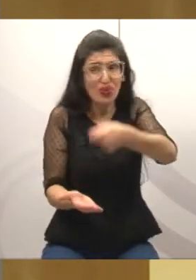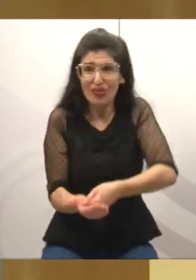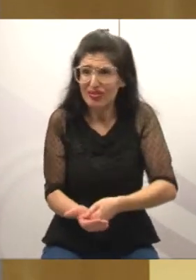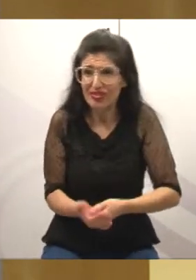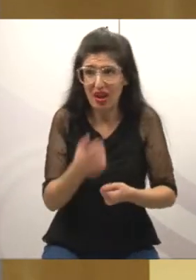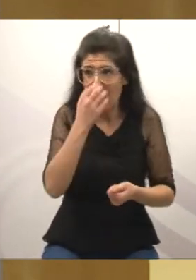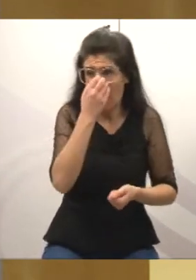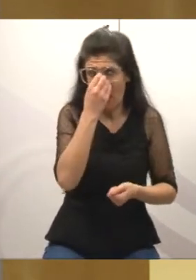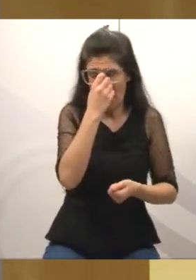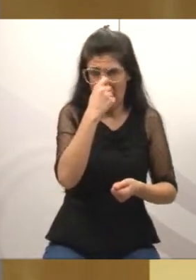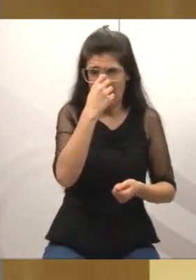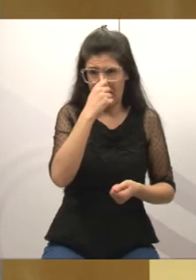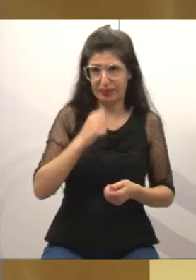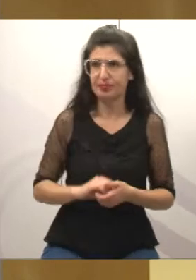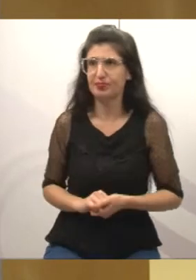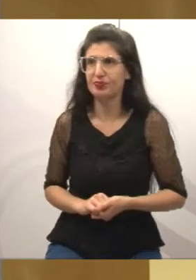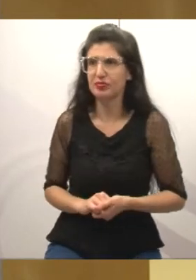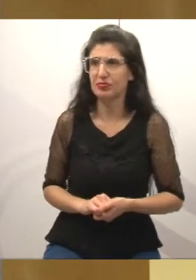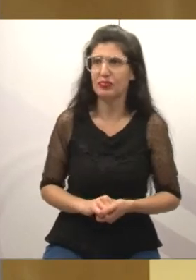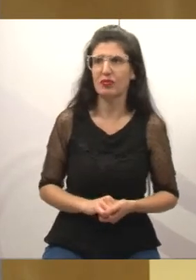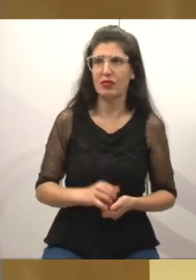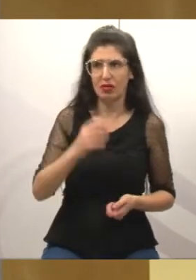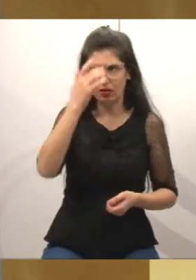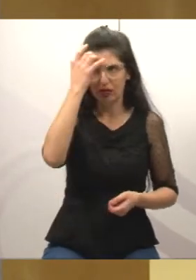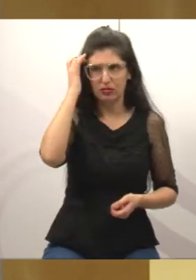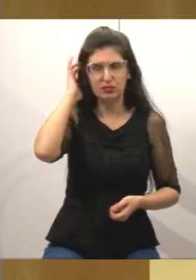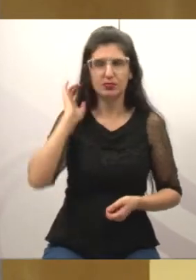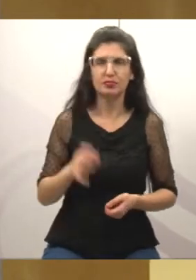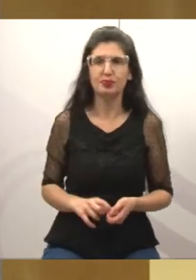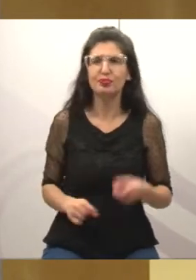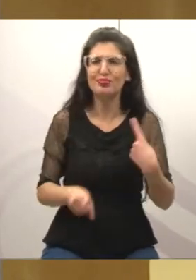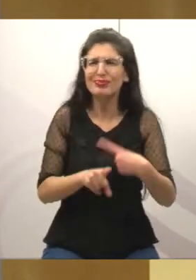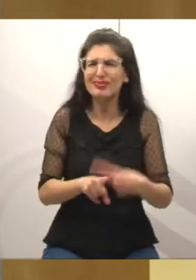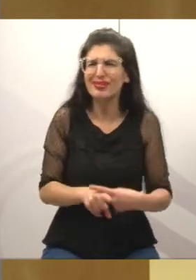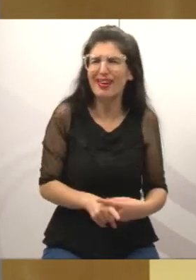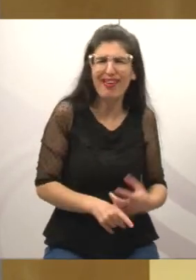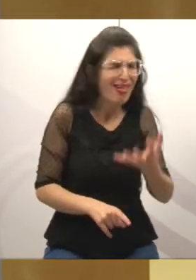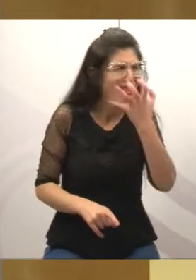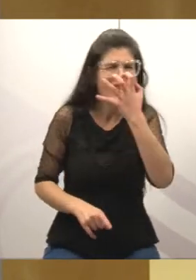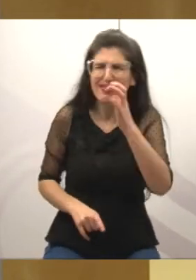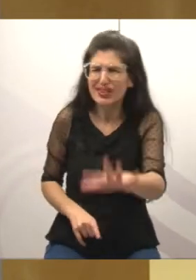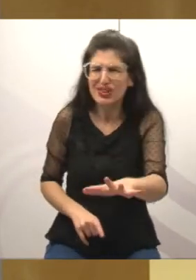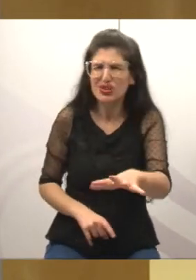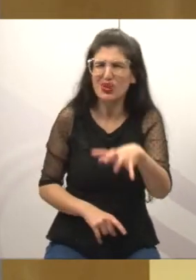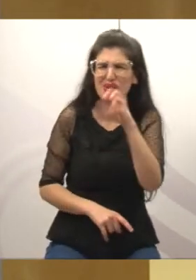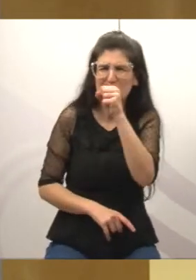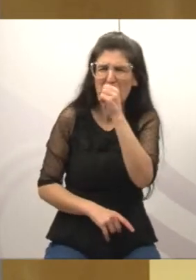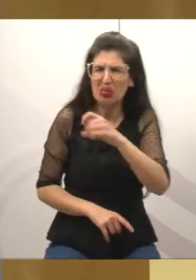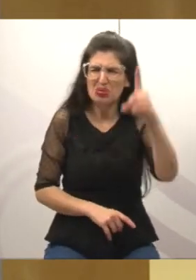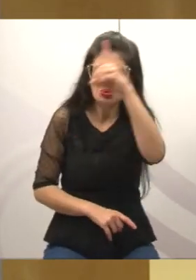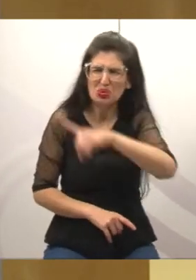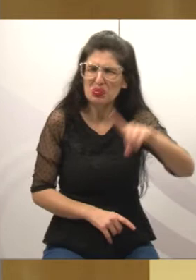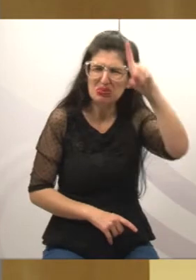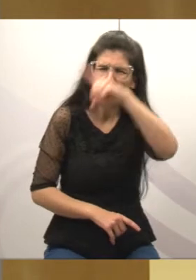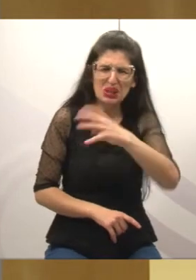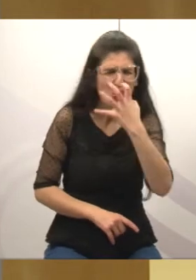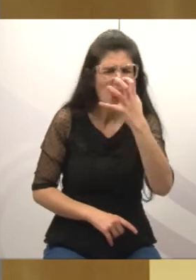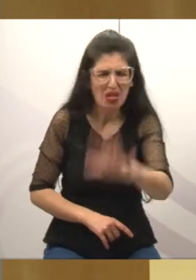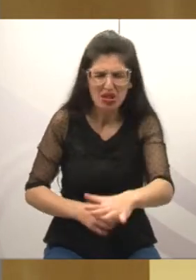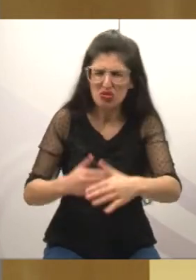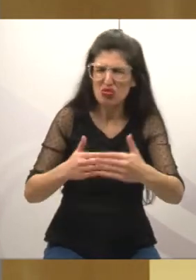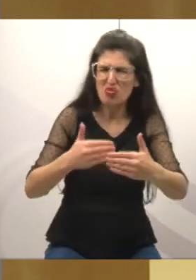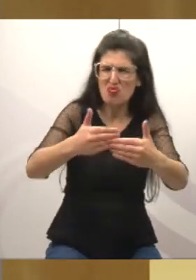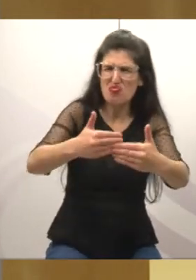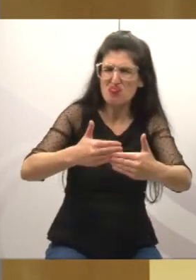essa questão que é totalmente ruim. Um aspecto, as pessoas que vivem em torno do leve,